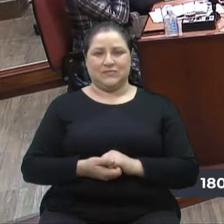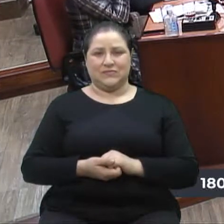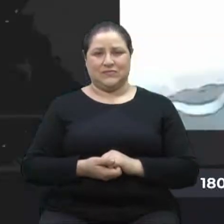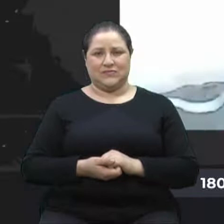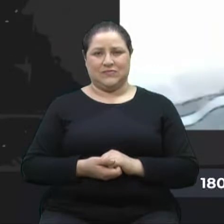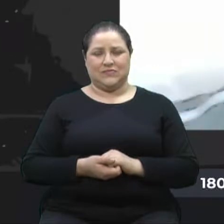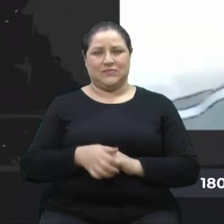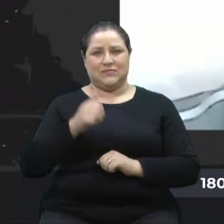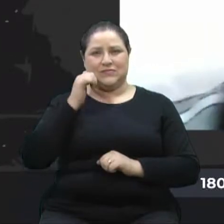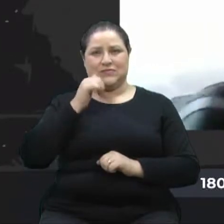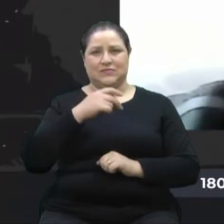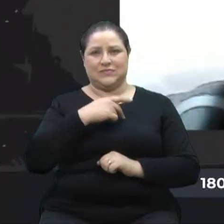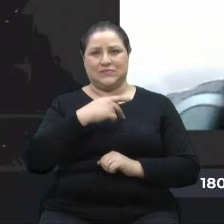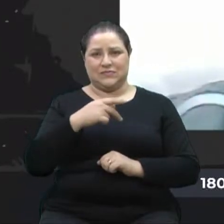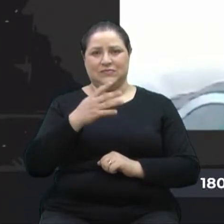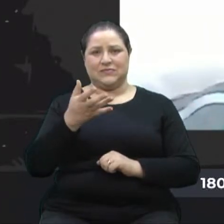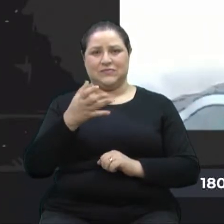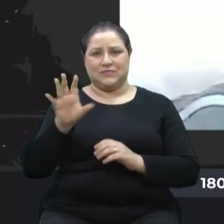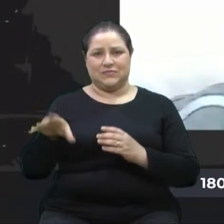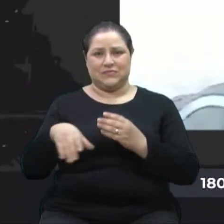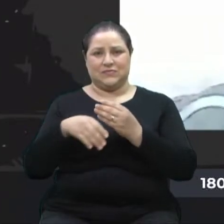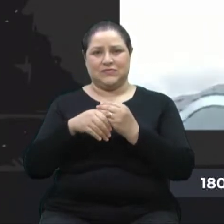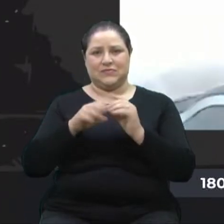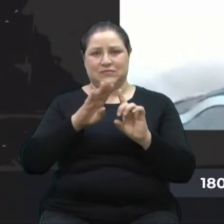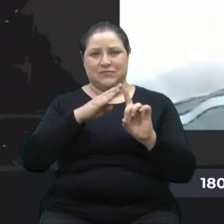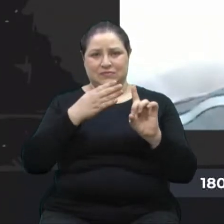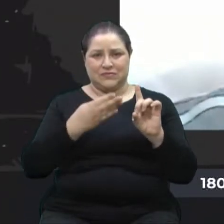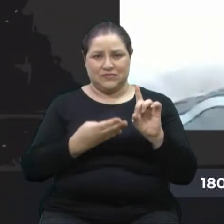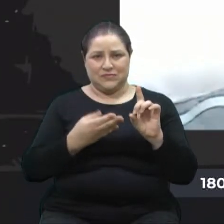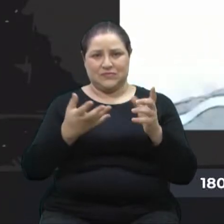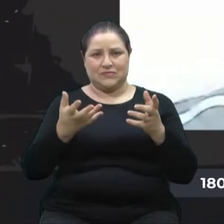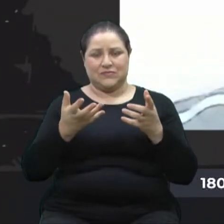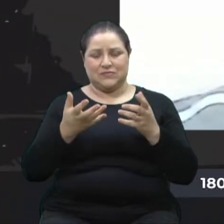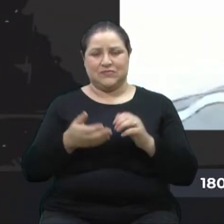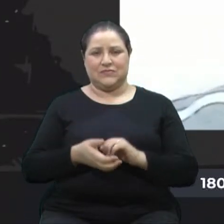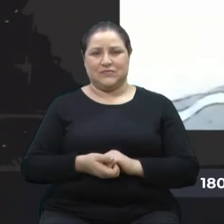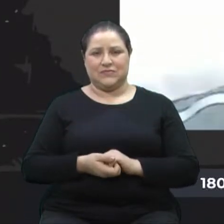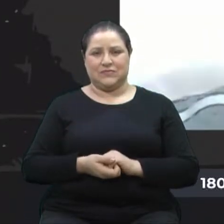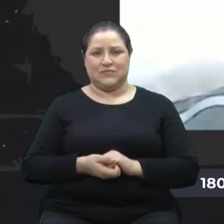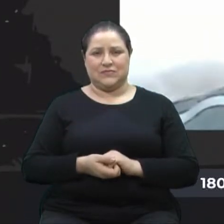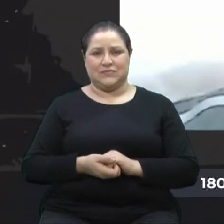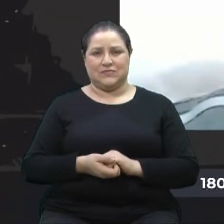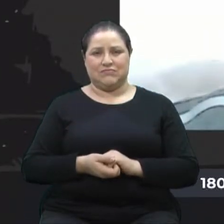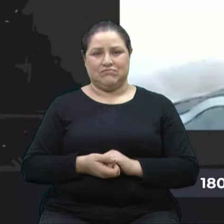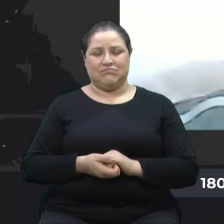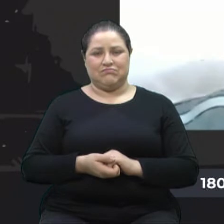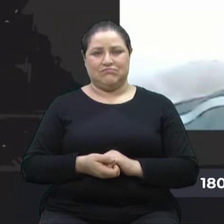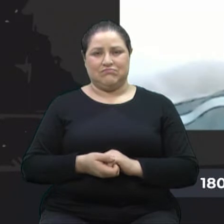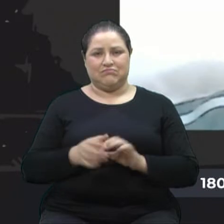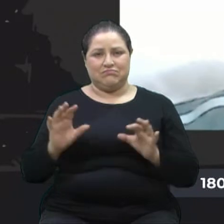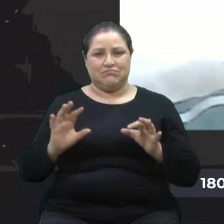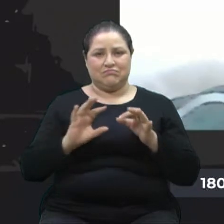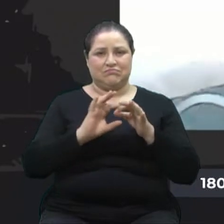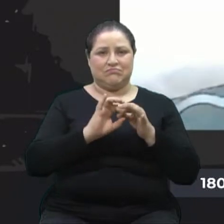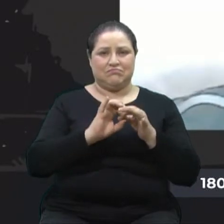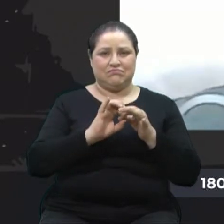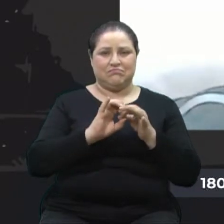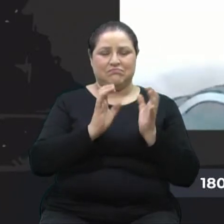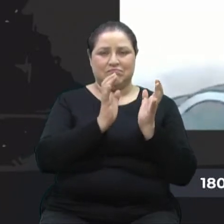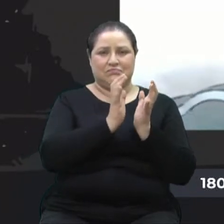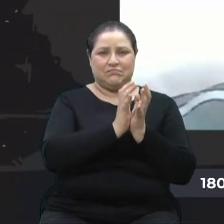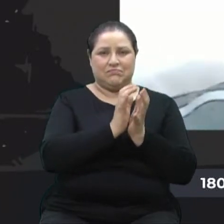Senhora presidente, eu quero me somar a essa homenagem, queria fazer um gancho aí com o colega Marcou, né,